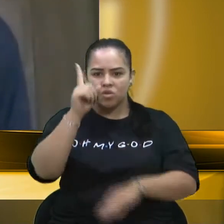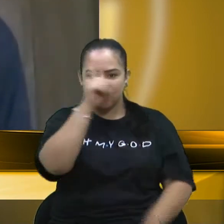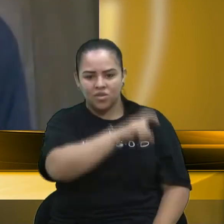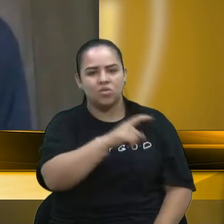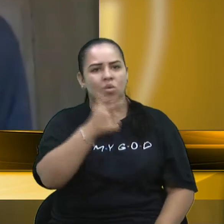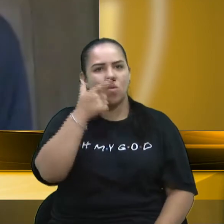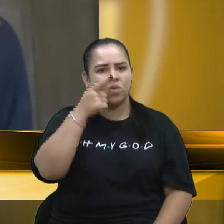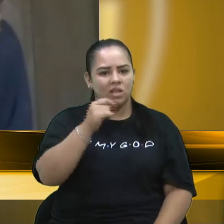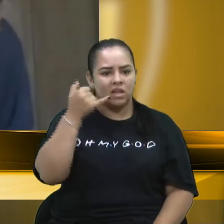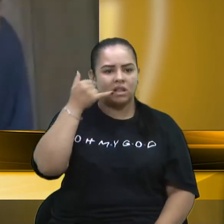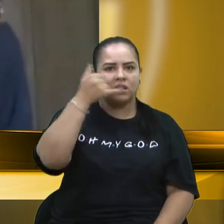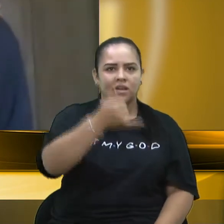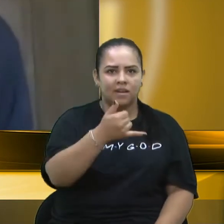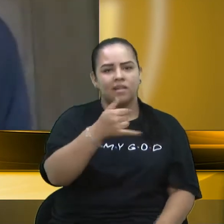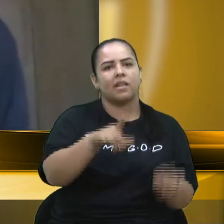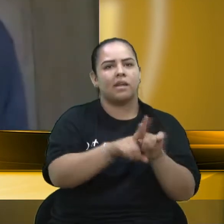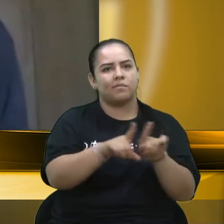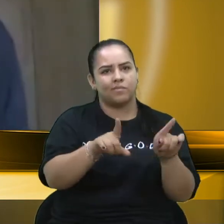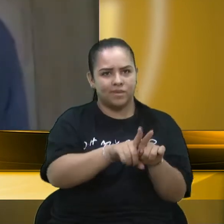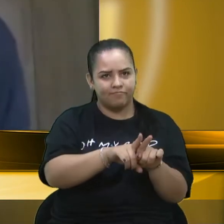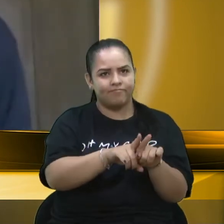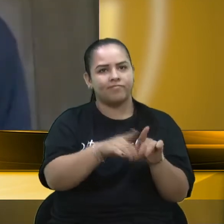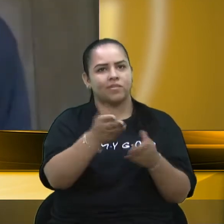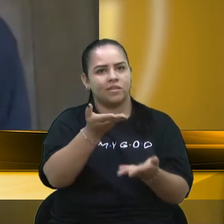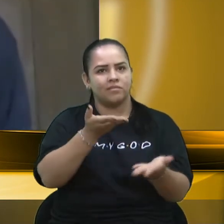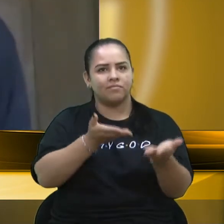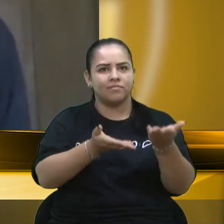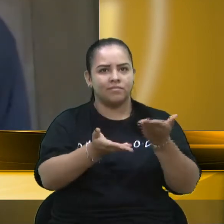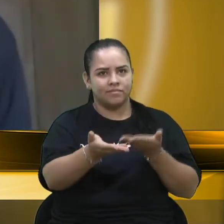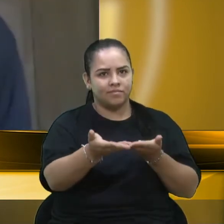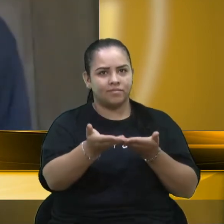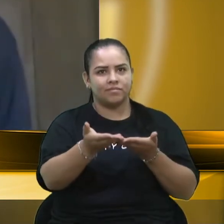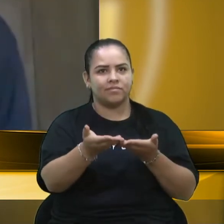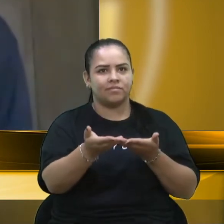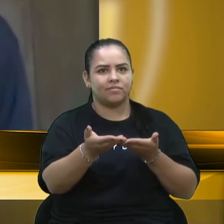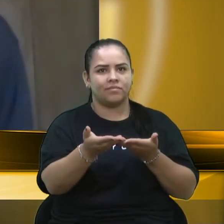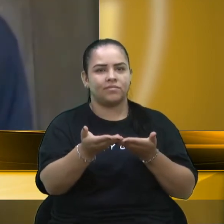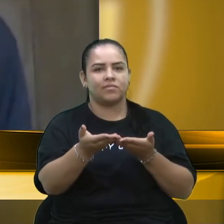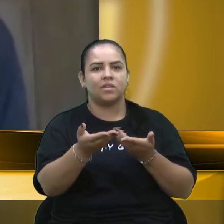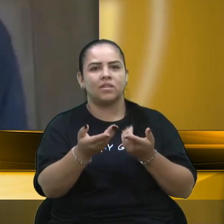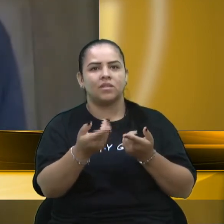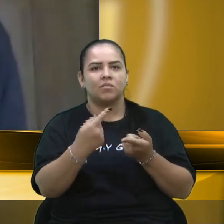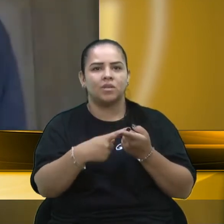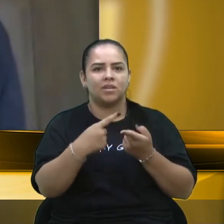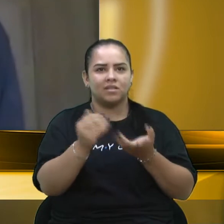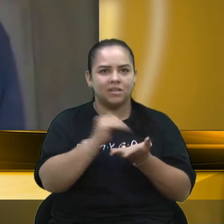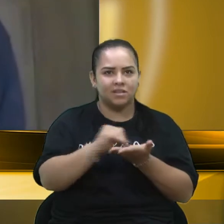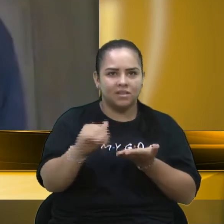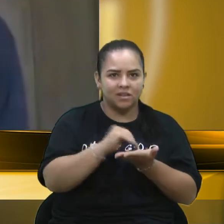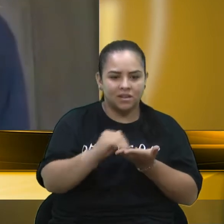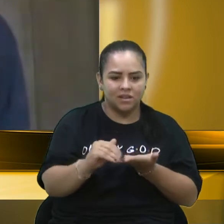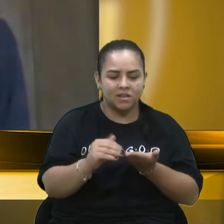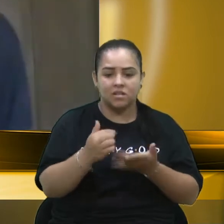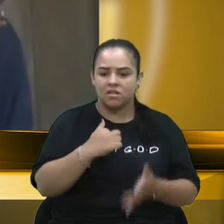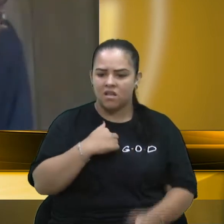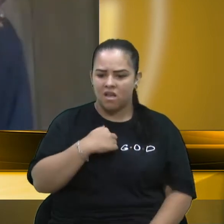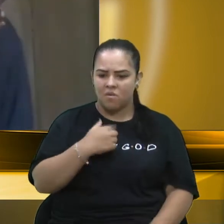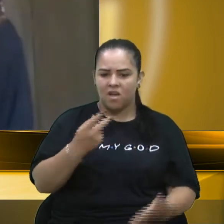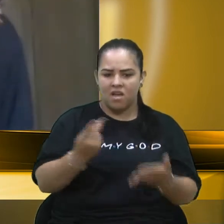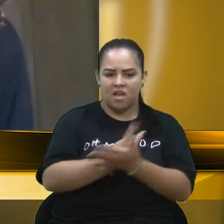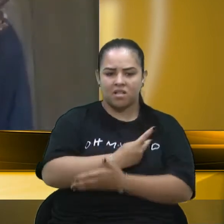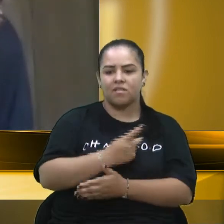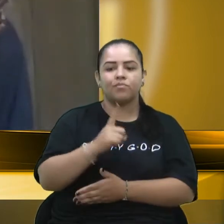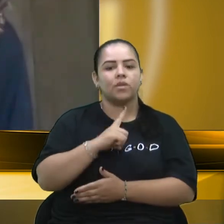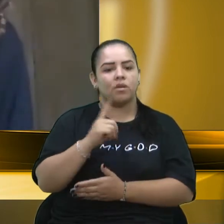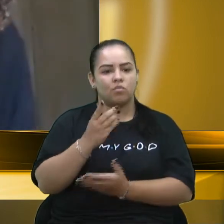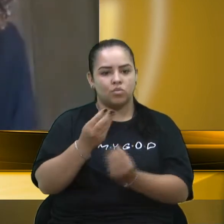atendido, também estão. Então deixar aqui expressado para a secretária, que se eu estou equivocada, muitos outros